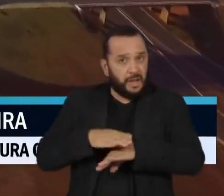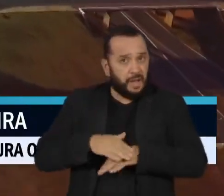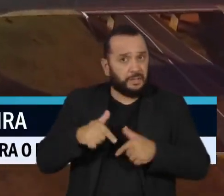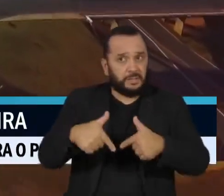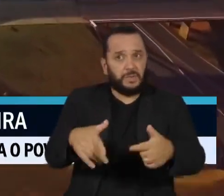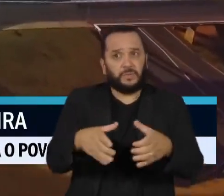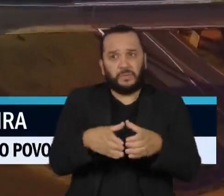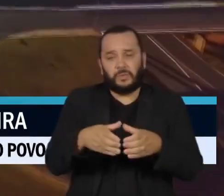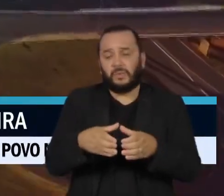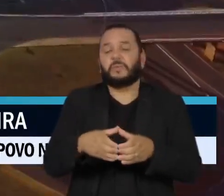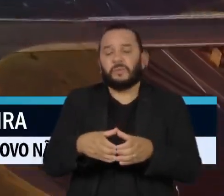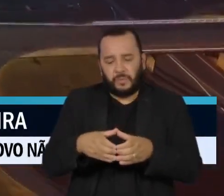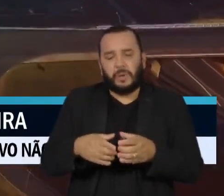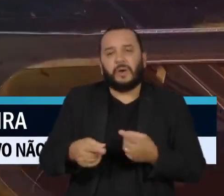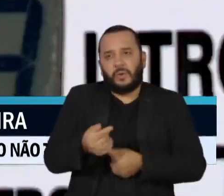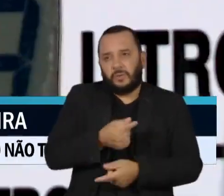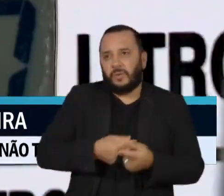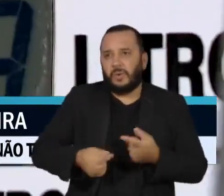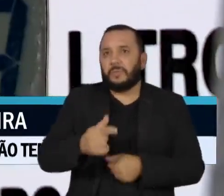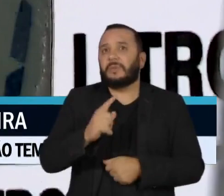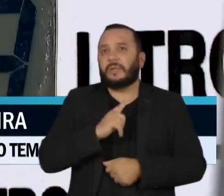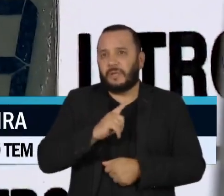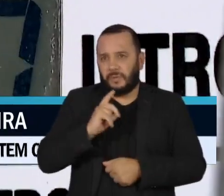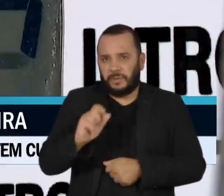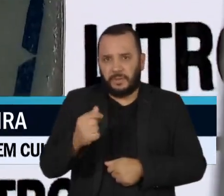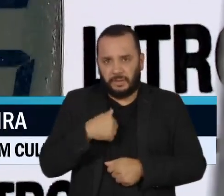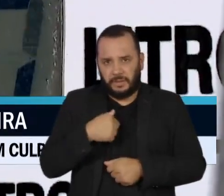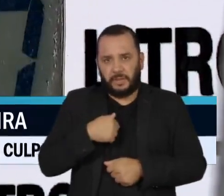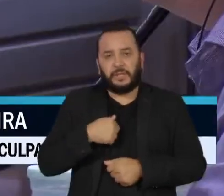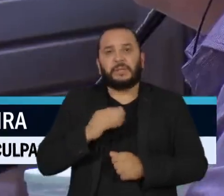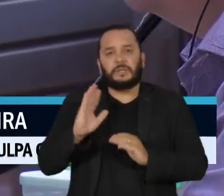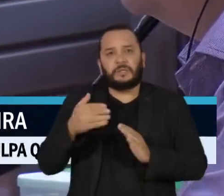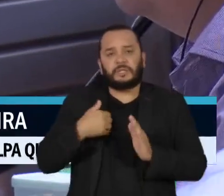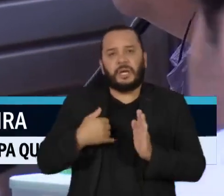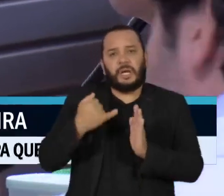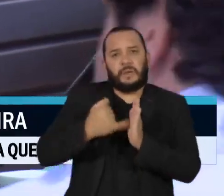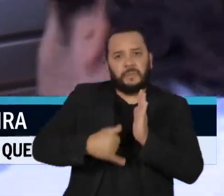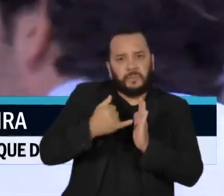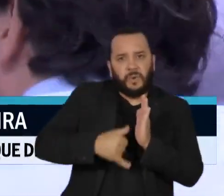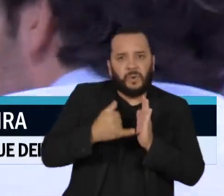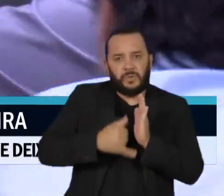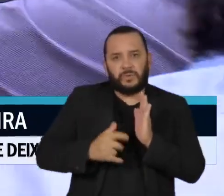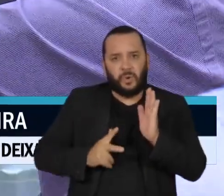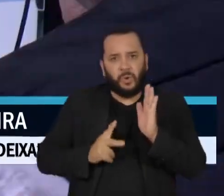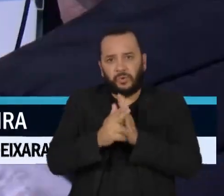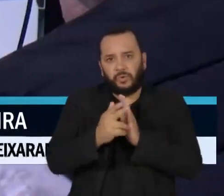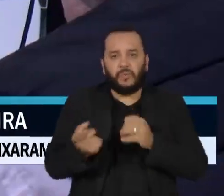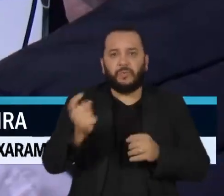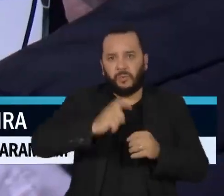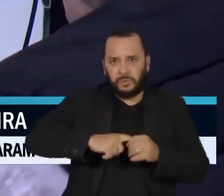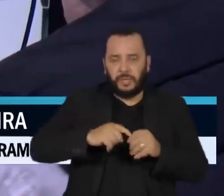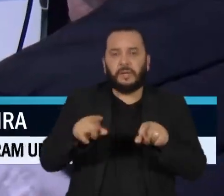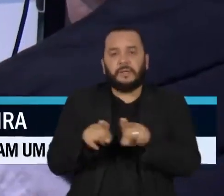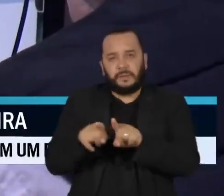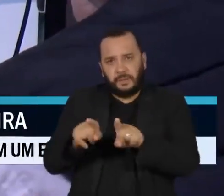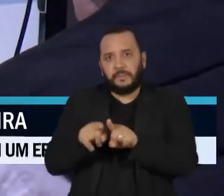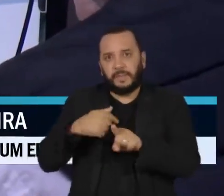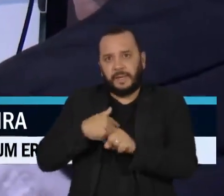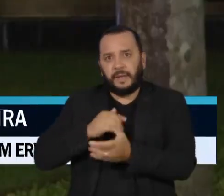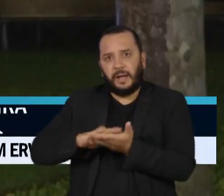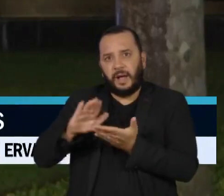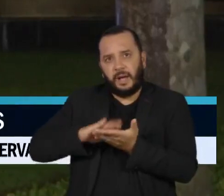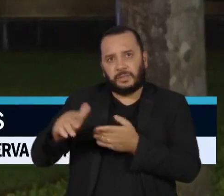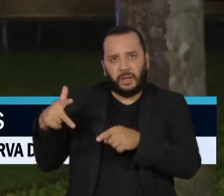pela equipe econômica do governo Lula estão a reversão de desonerações, a busca por receitas extraordinárias e o corte de